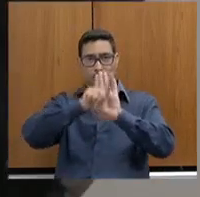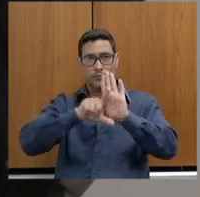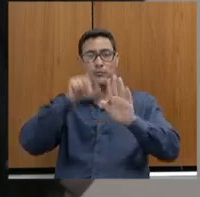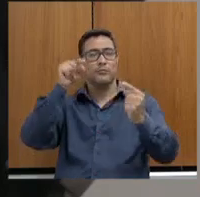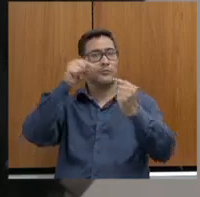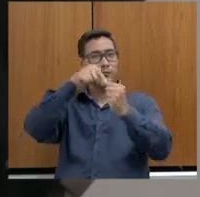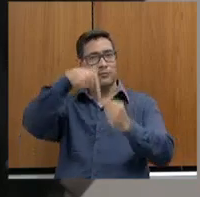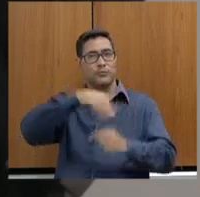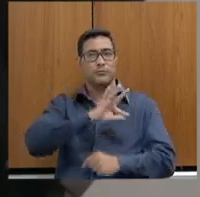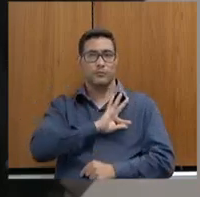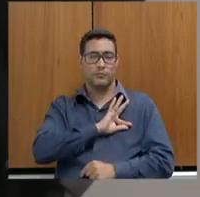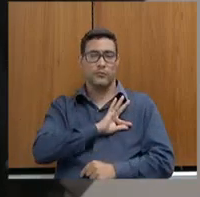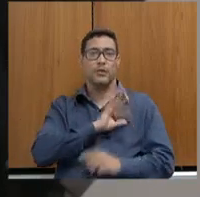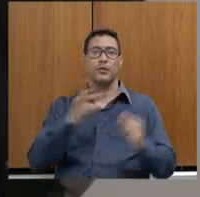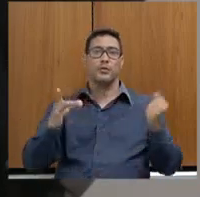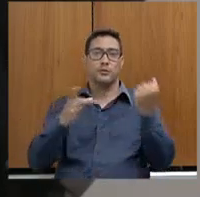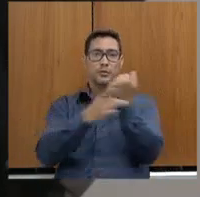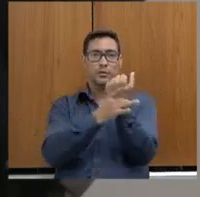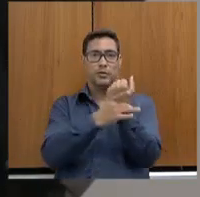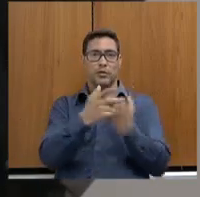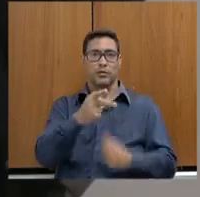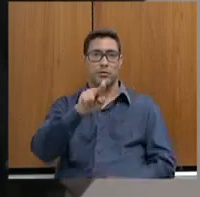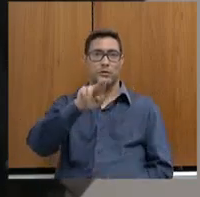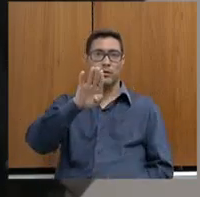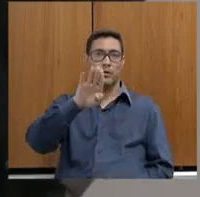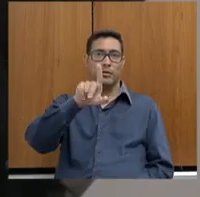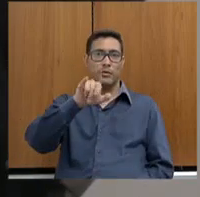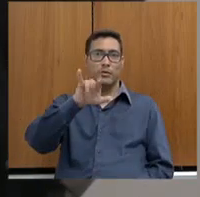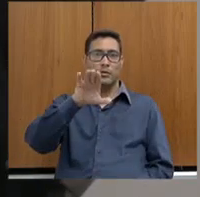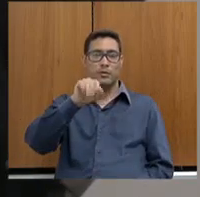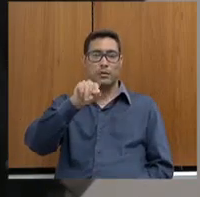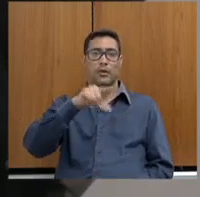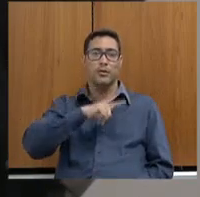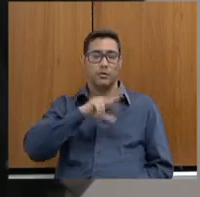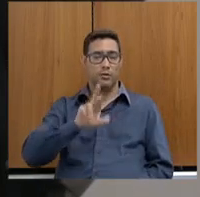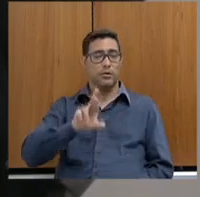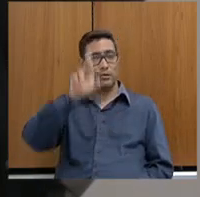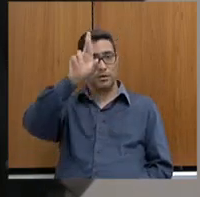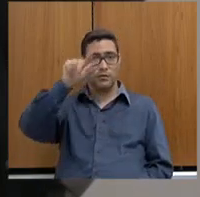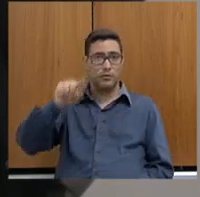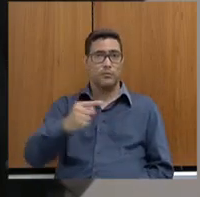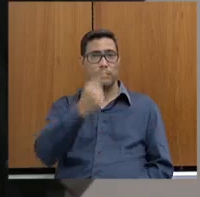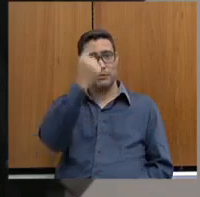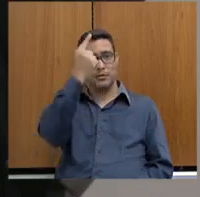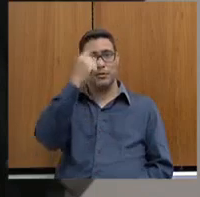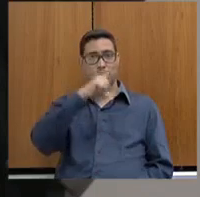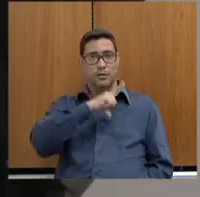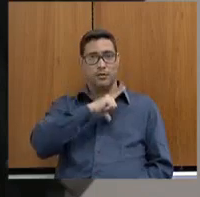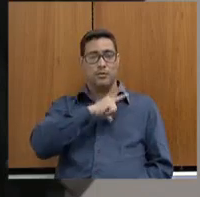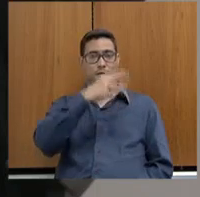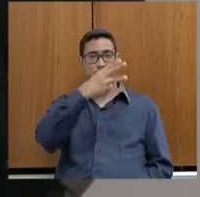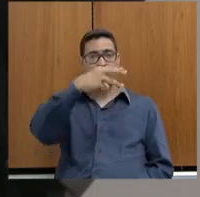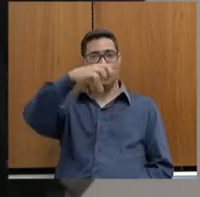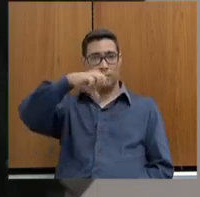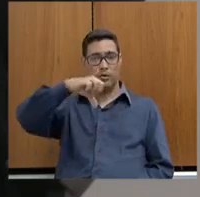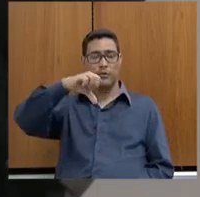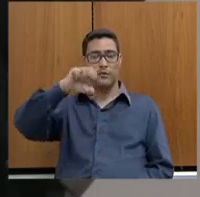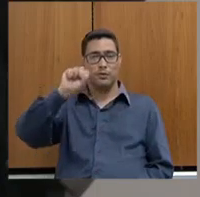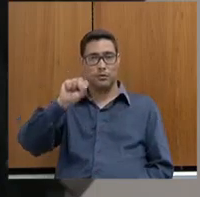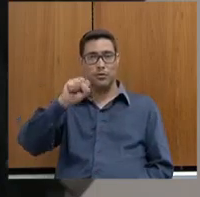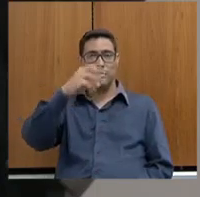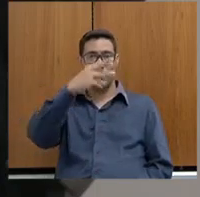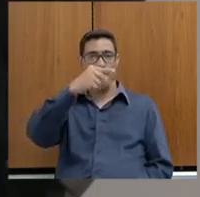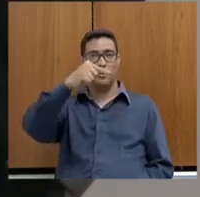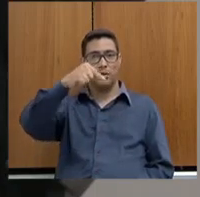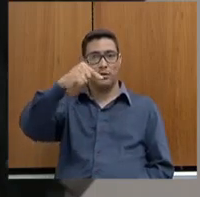pública. Inclusive, eu sou autor das primeiras que aconteceu aqui, secretário. uma 13968, 13772,